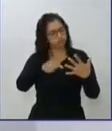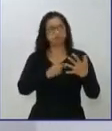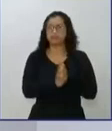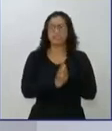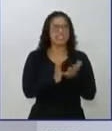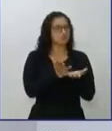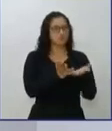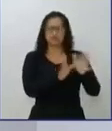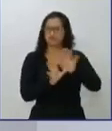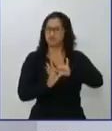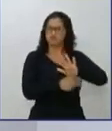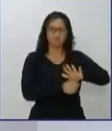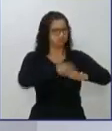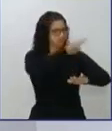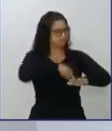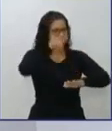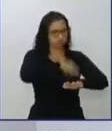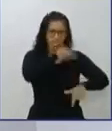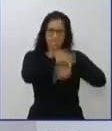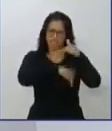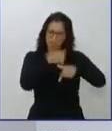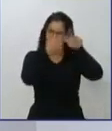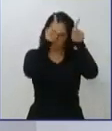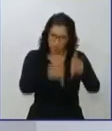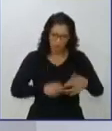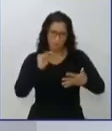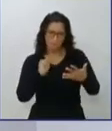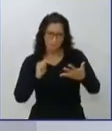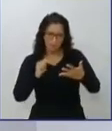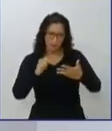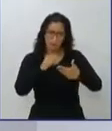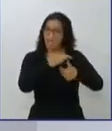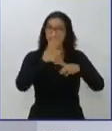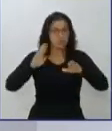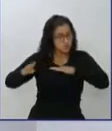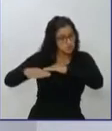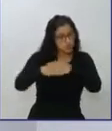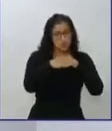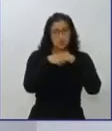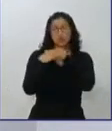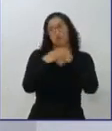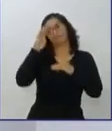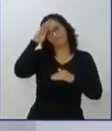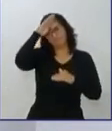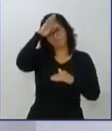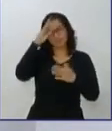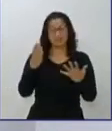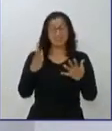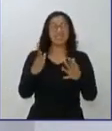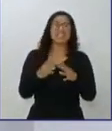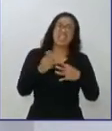técnicas, trabalhar para o povo e enfrentar todas as mazelas que sempre assolaram o nosso país.